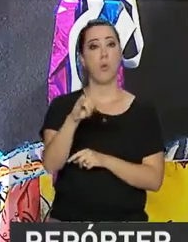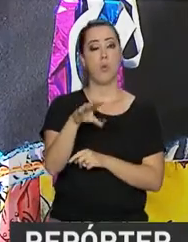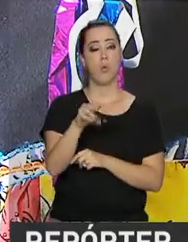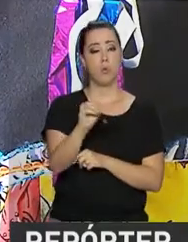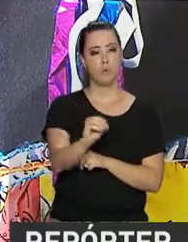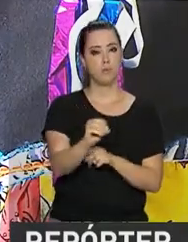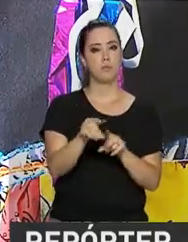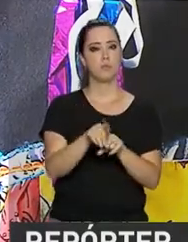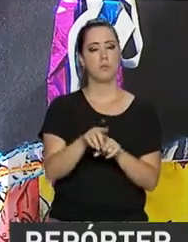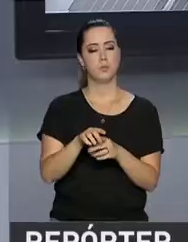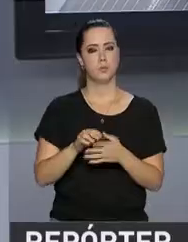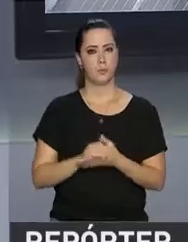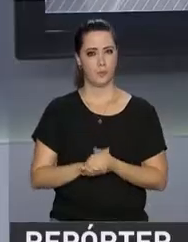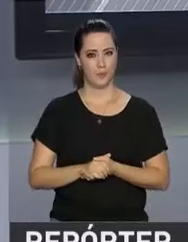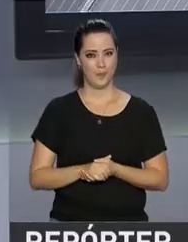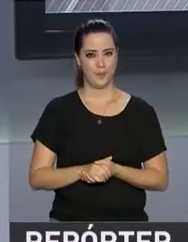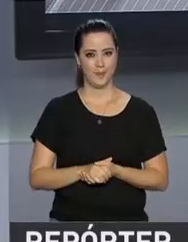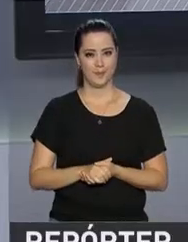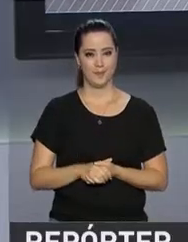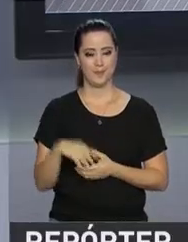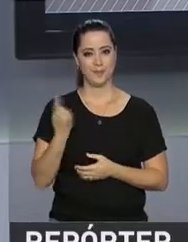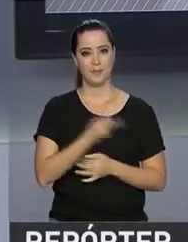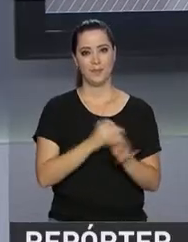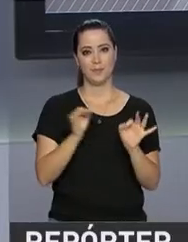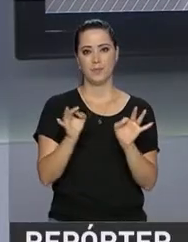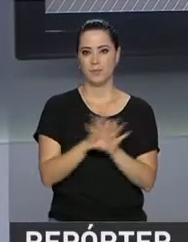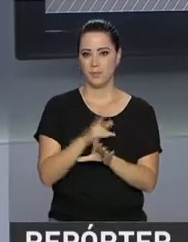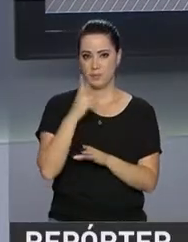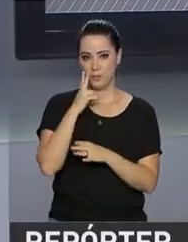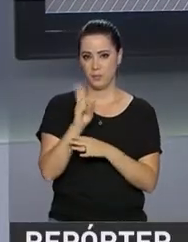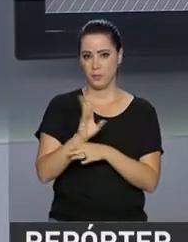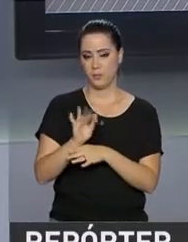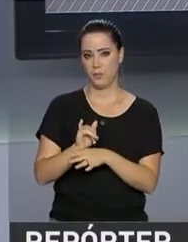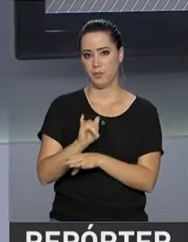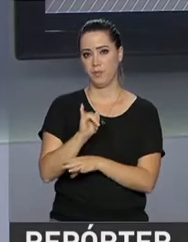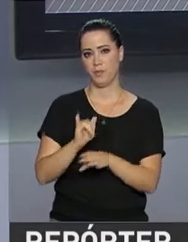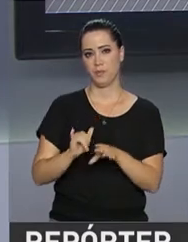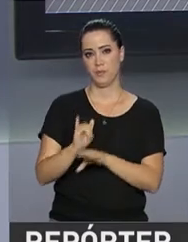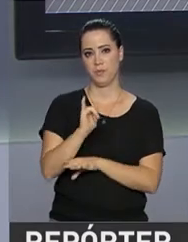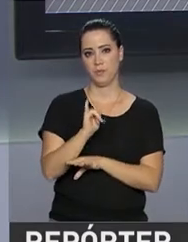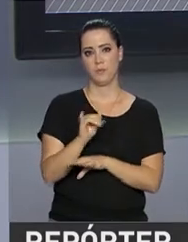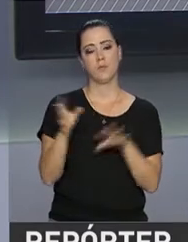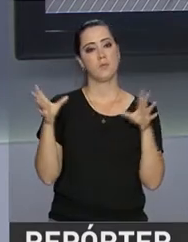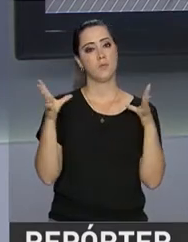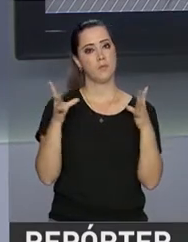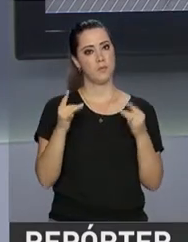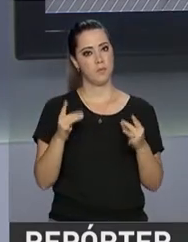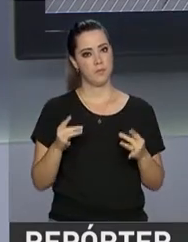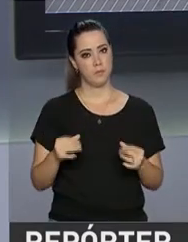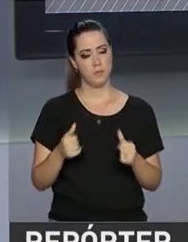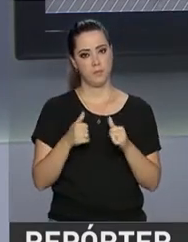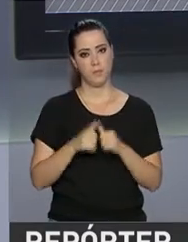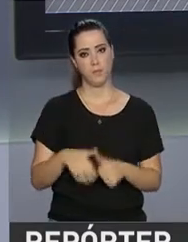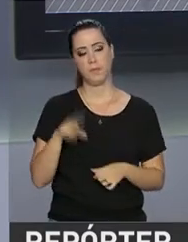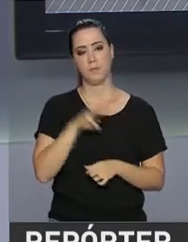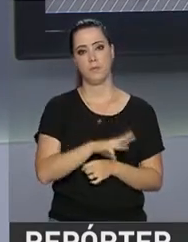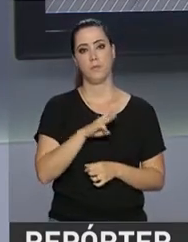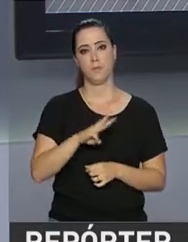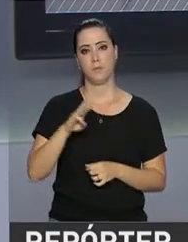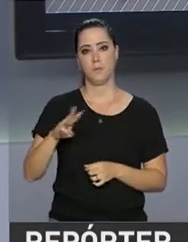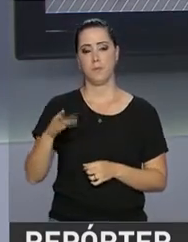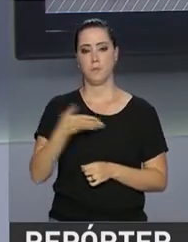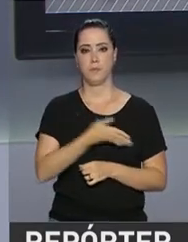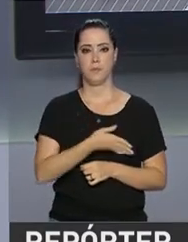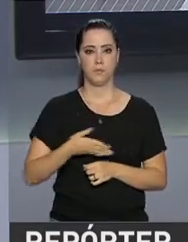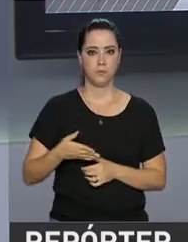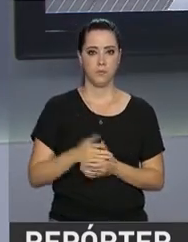Recôncavo Baiano. E nós ficamos por aqui. Você pode rever as reportagens no YouTube e toda a nossa programação também está